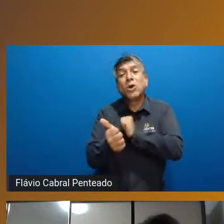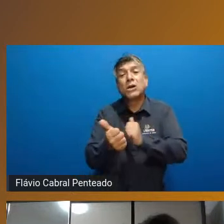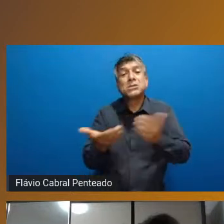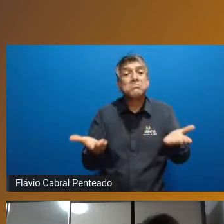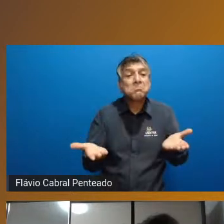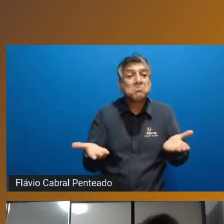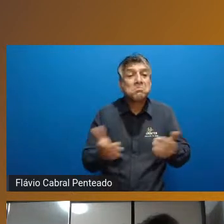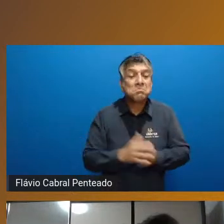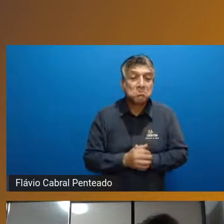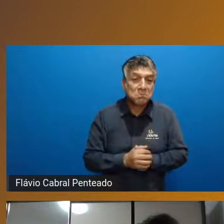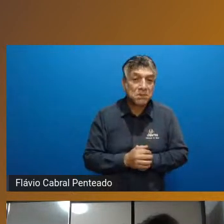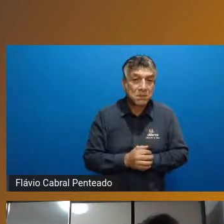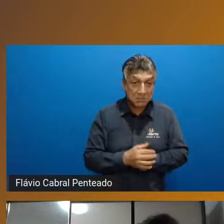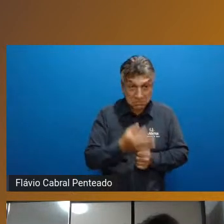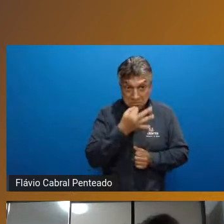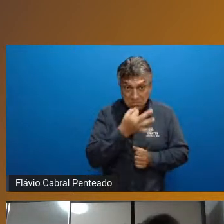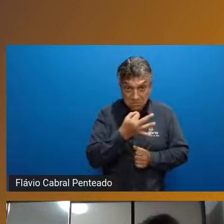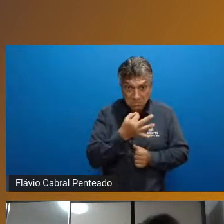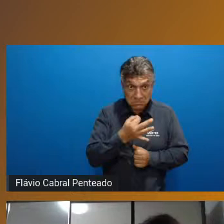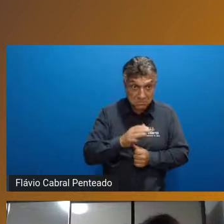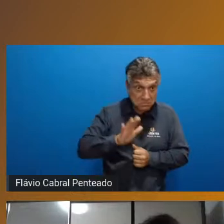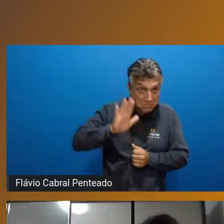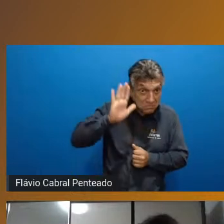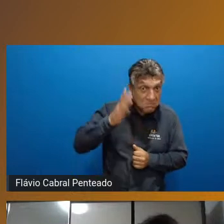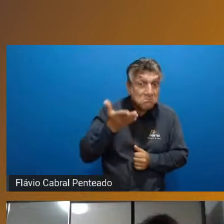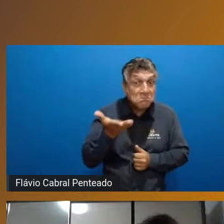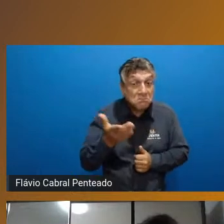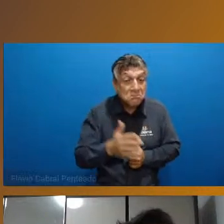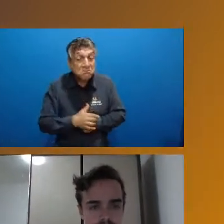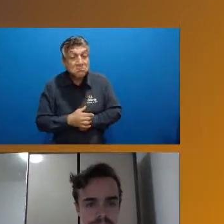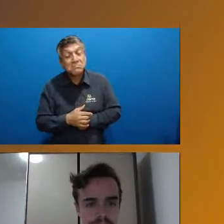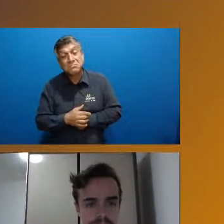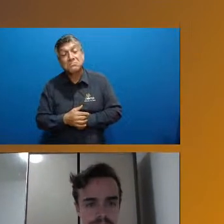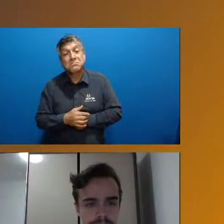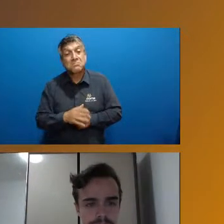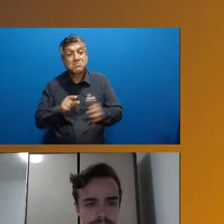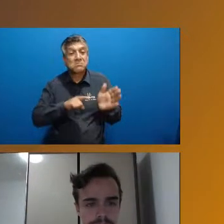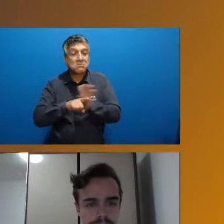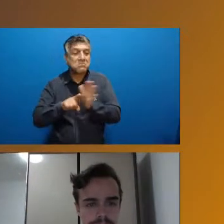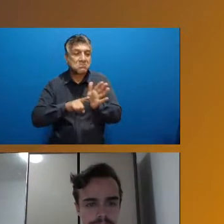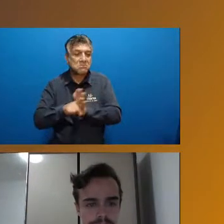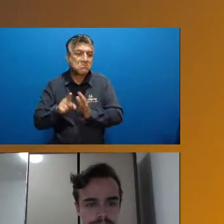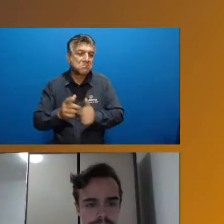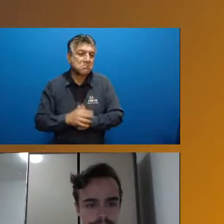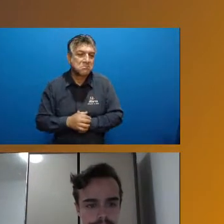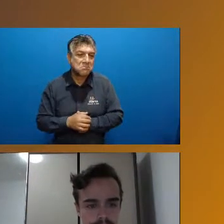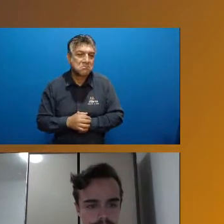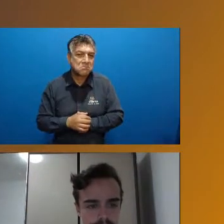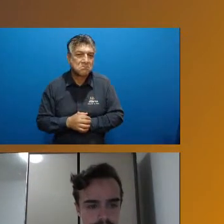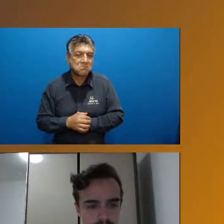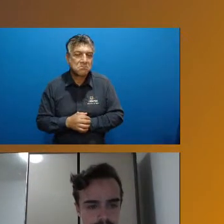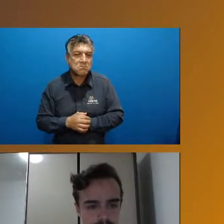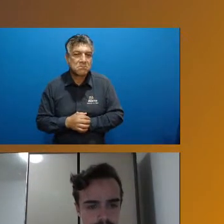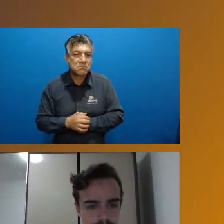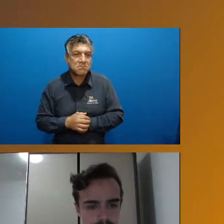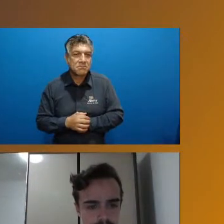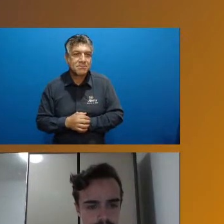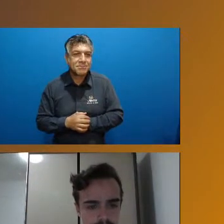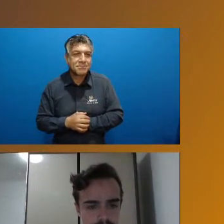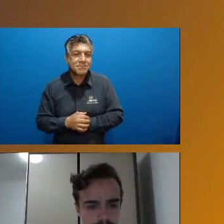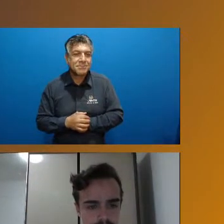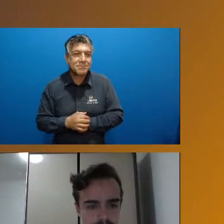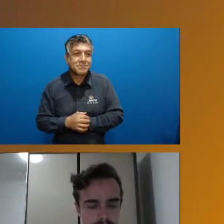se você quiser fazer o comentário a respeito foram essas as os questionamentos iniciais